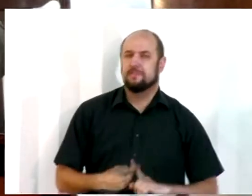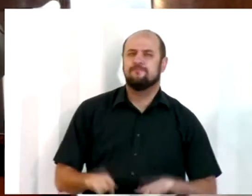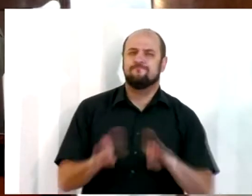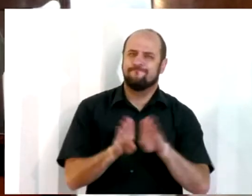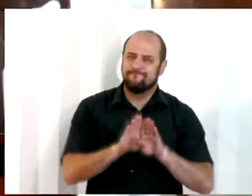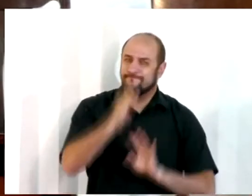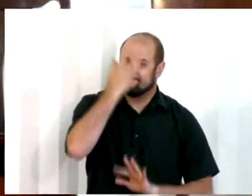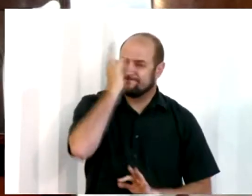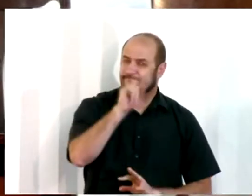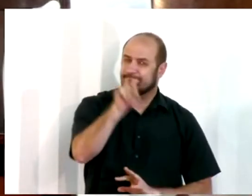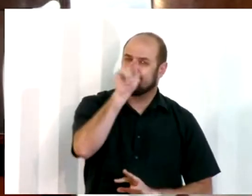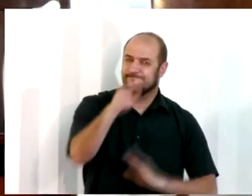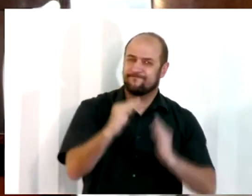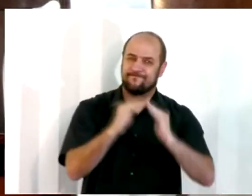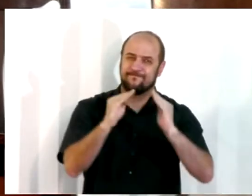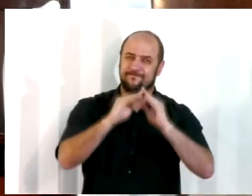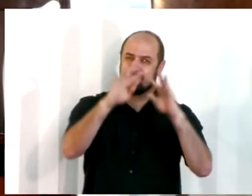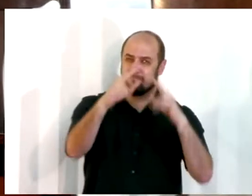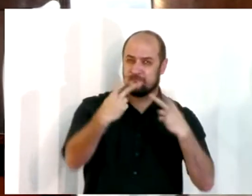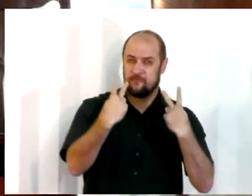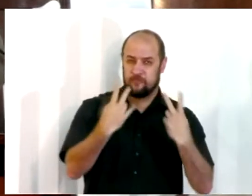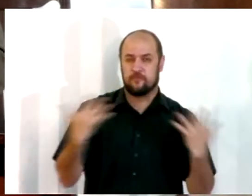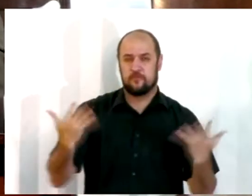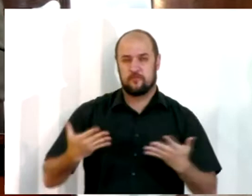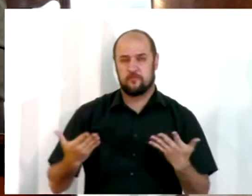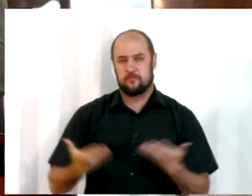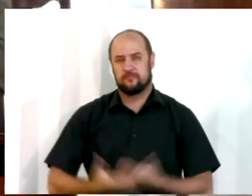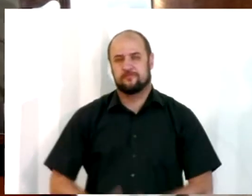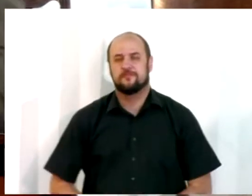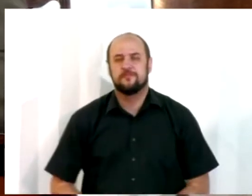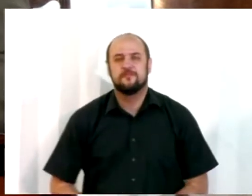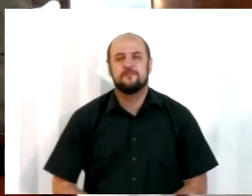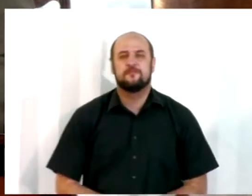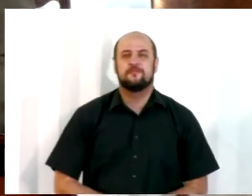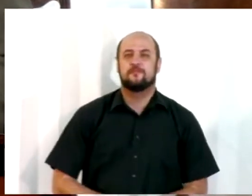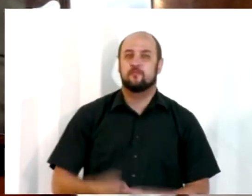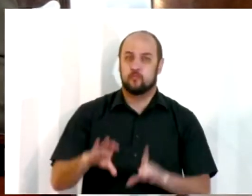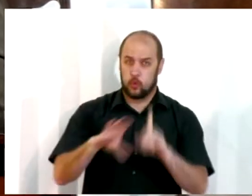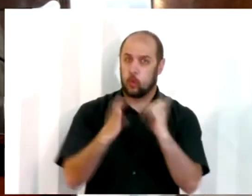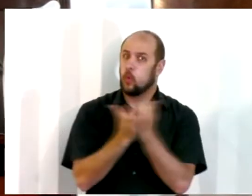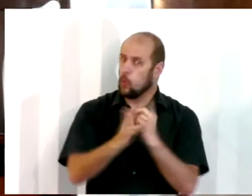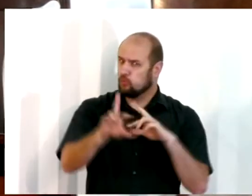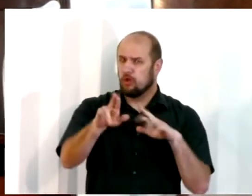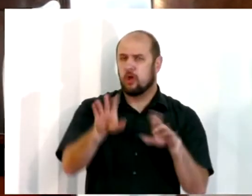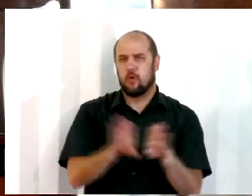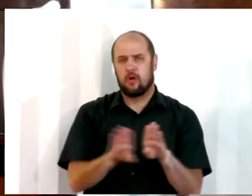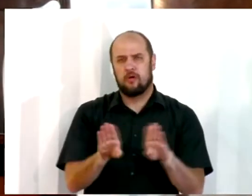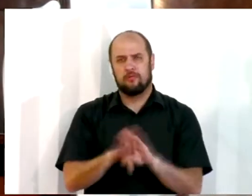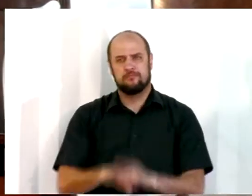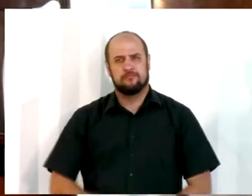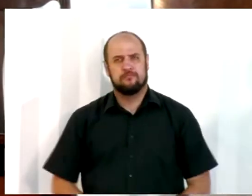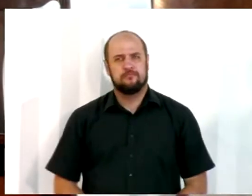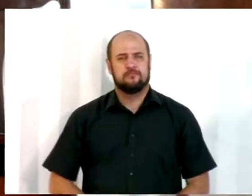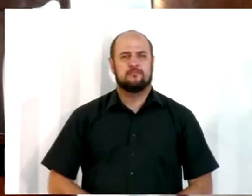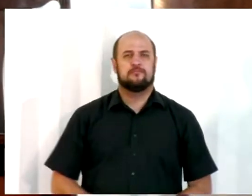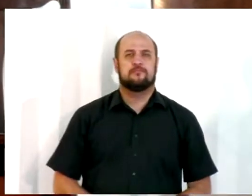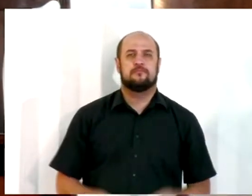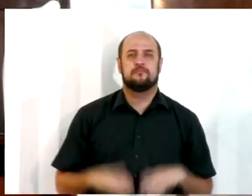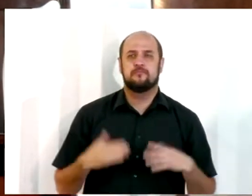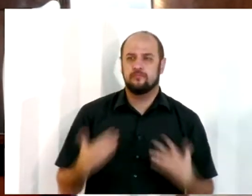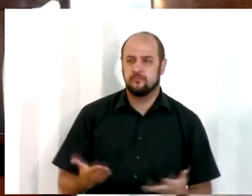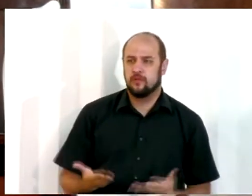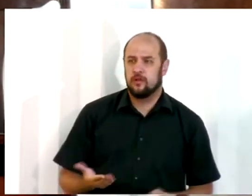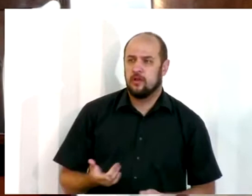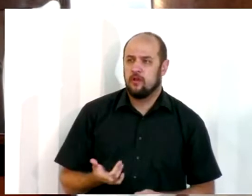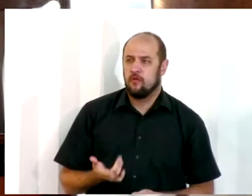acompanham a exposição da Palavra de Deus em seus lares que estão cultuando a Deus conosco também. Queridos